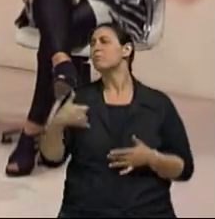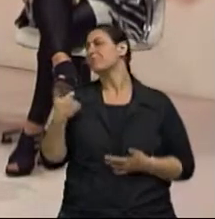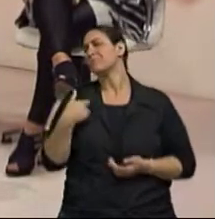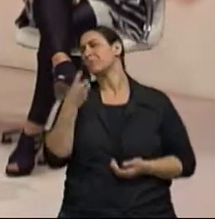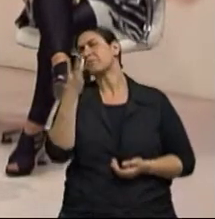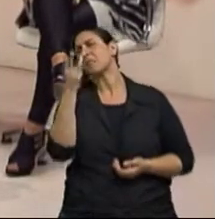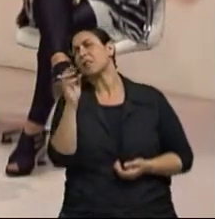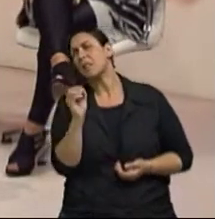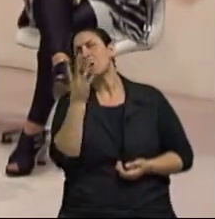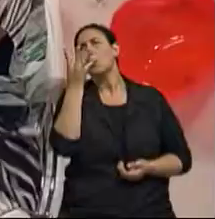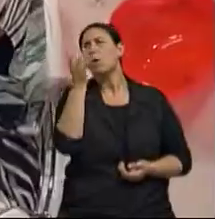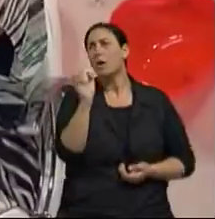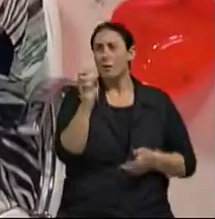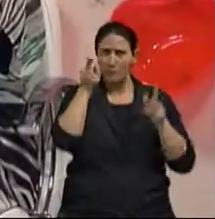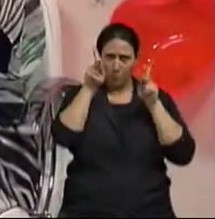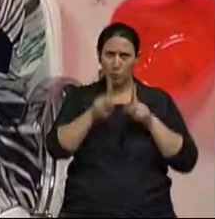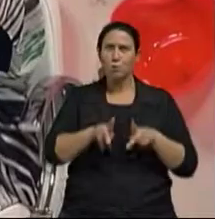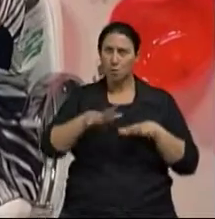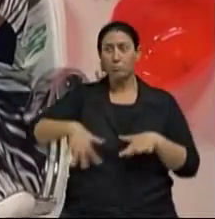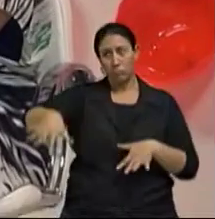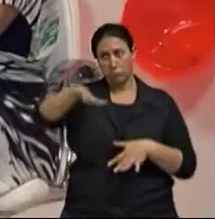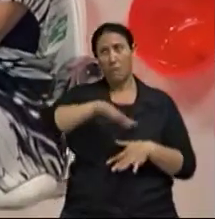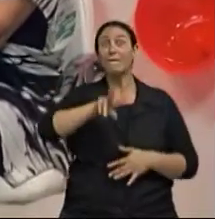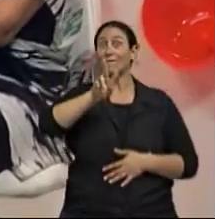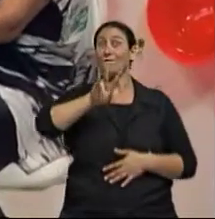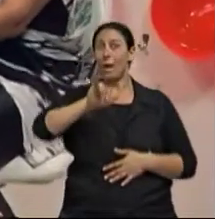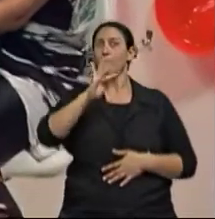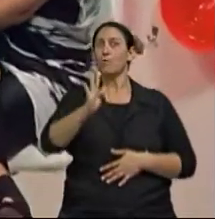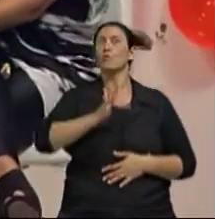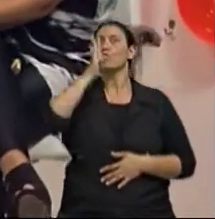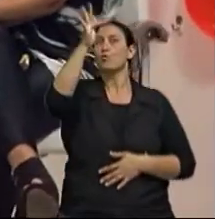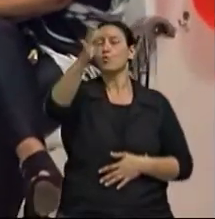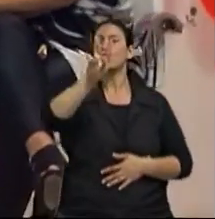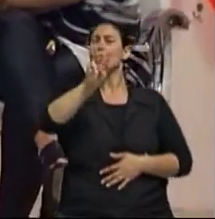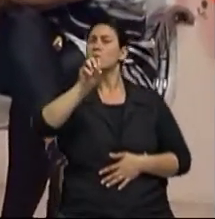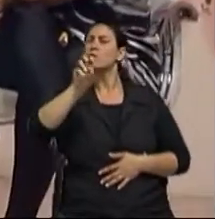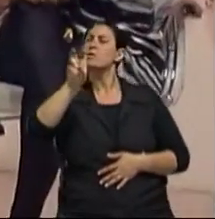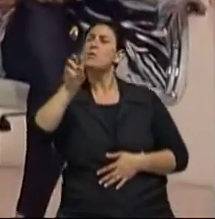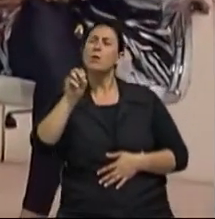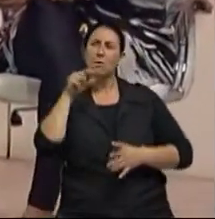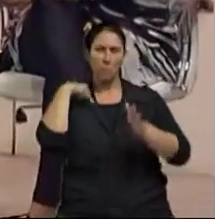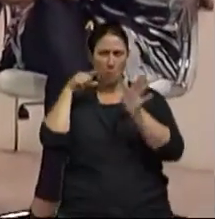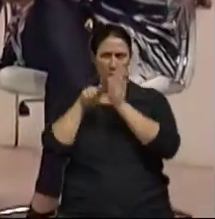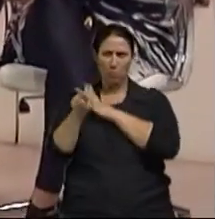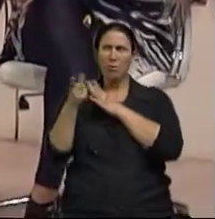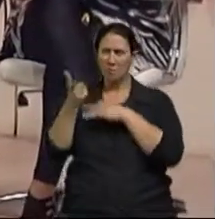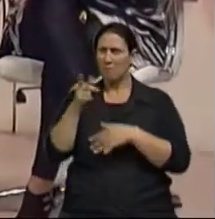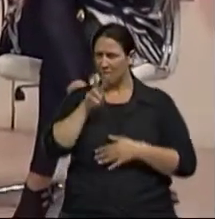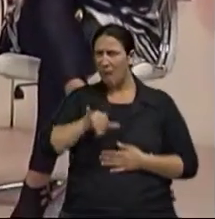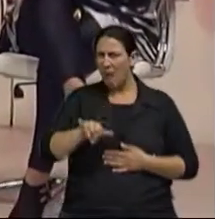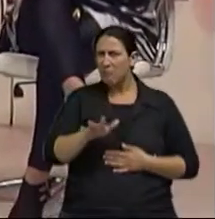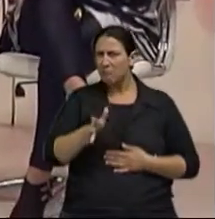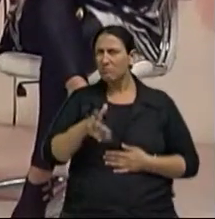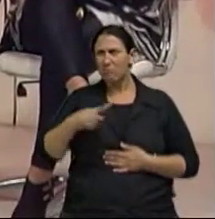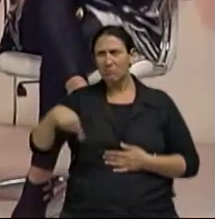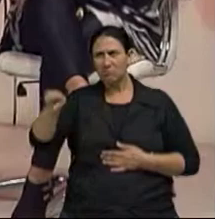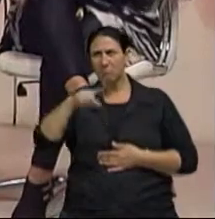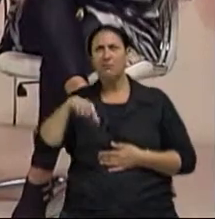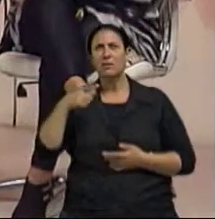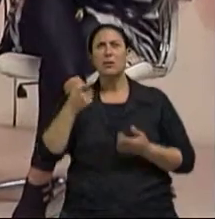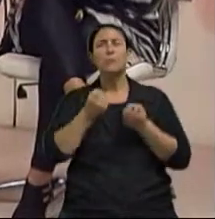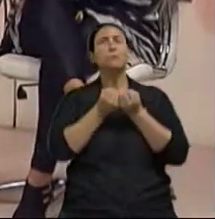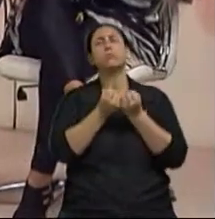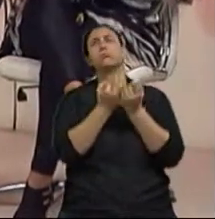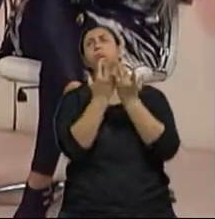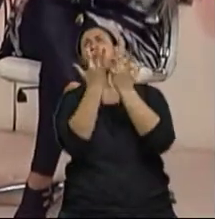anos, 40 hoje, que vão ser os velhos de 2050 Será que eles chegam realmente... Chega esses milhões de idosos